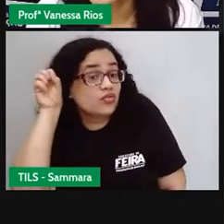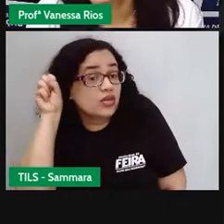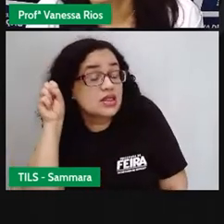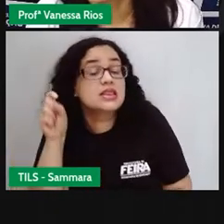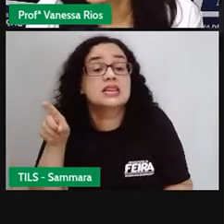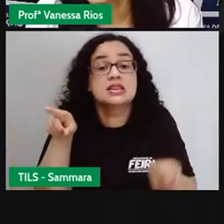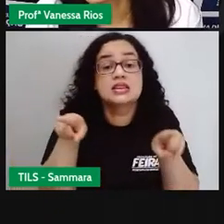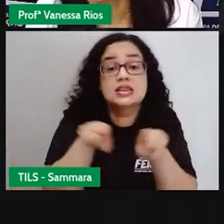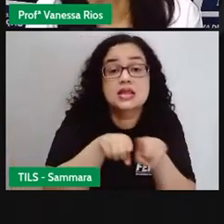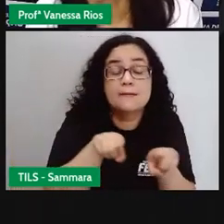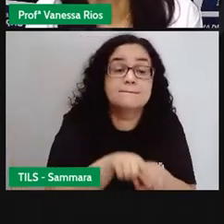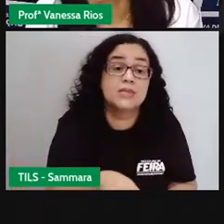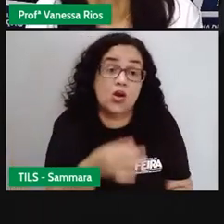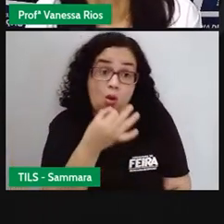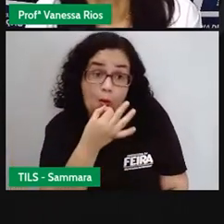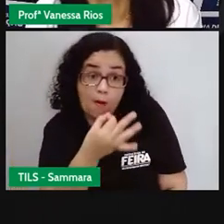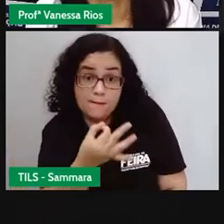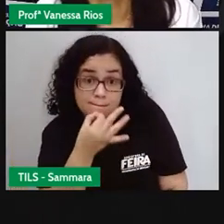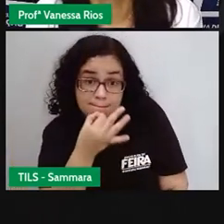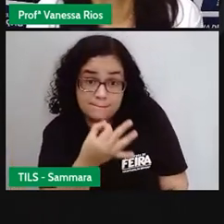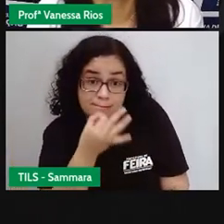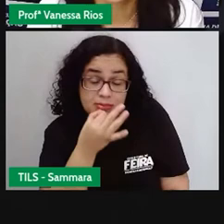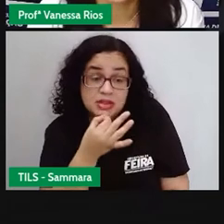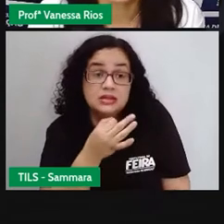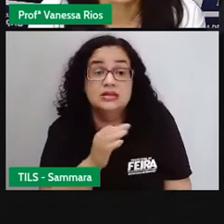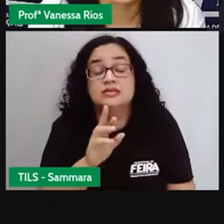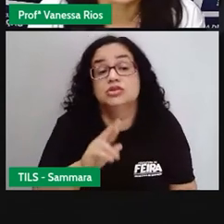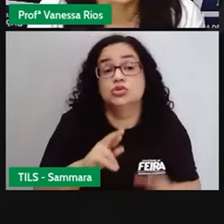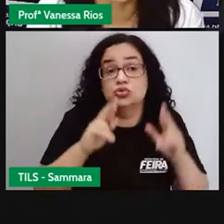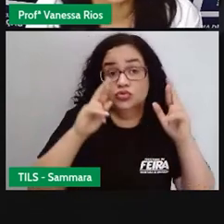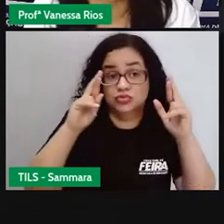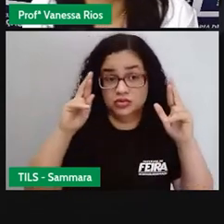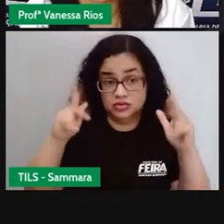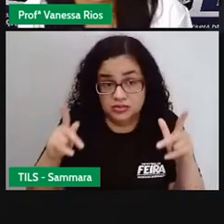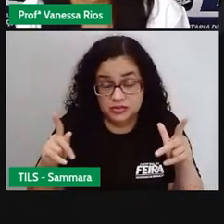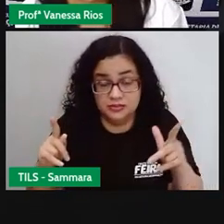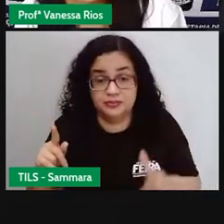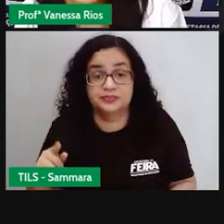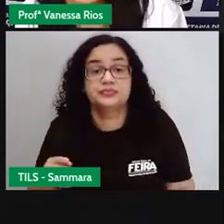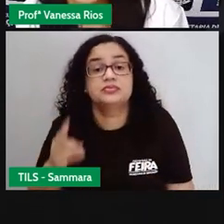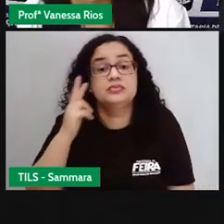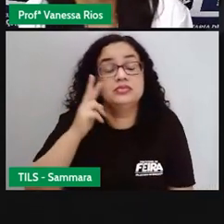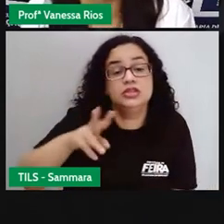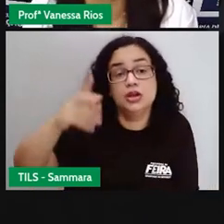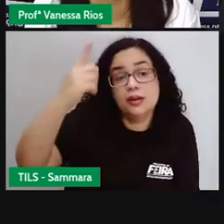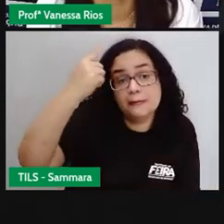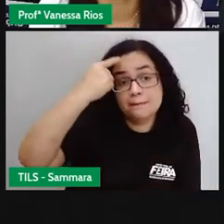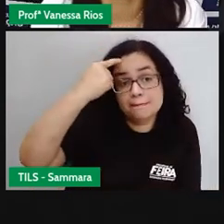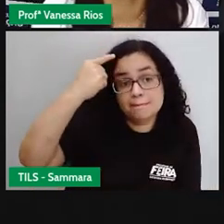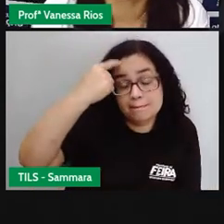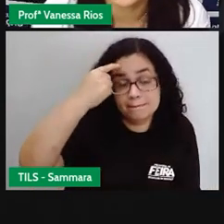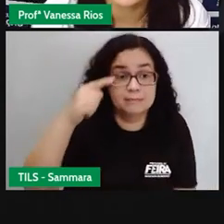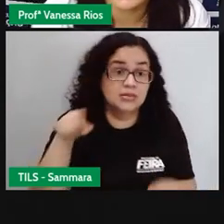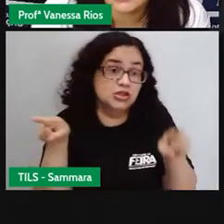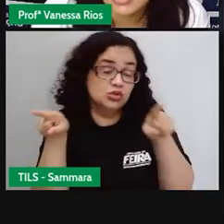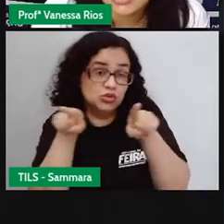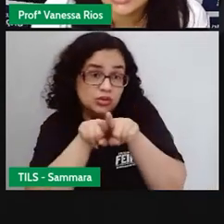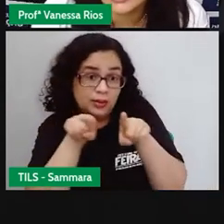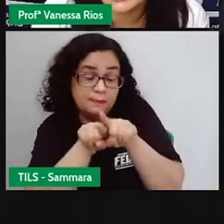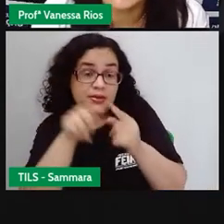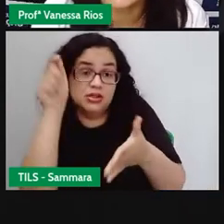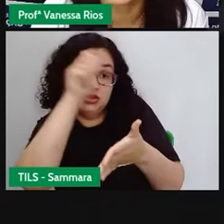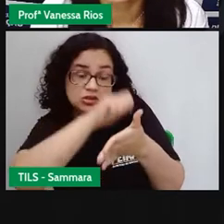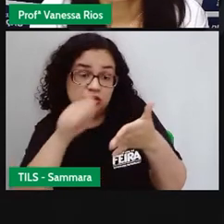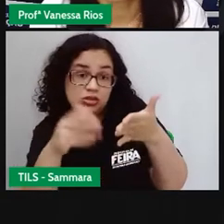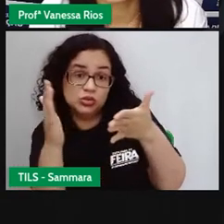que as opiniões que estão ao nosso redor, às vezes, são diferentes. Diferentes do que a gente pensa, diferentes também do que está escrito